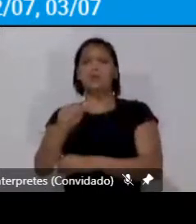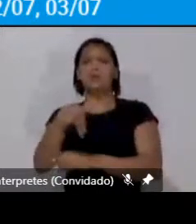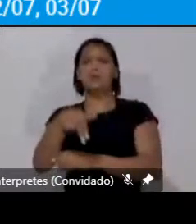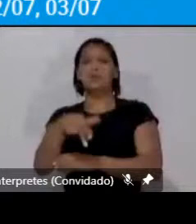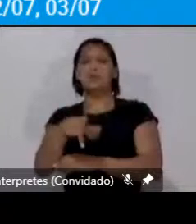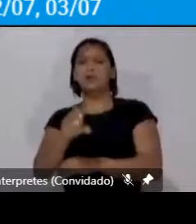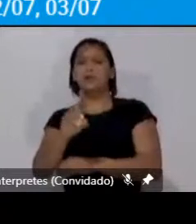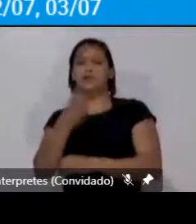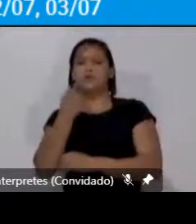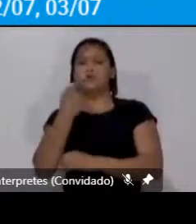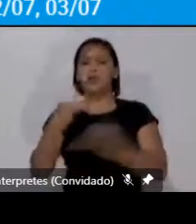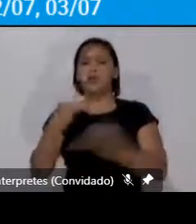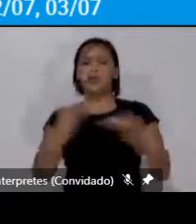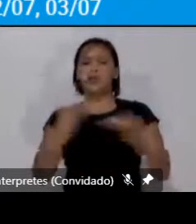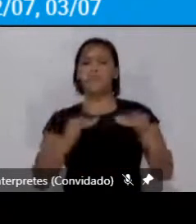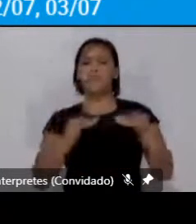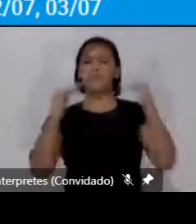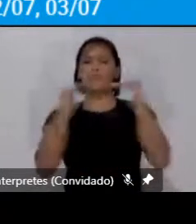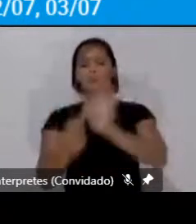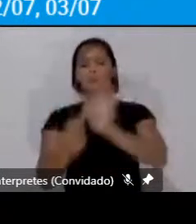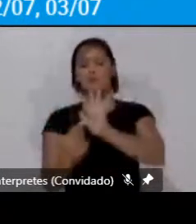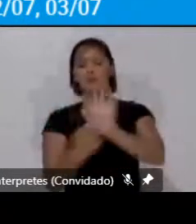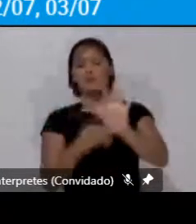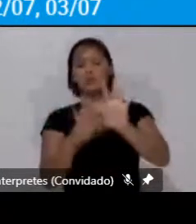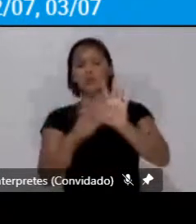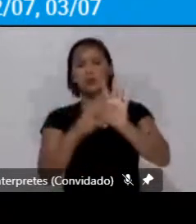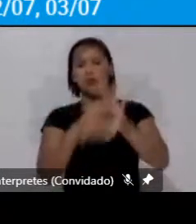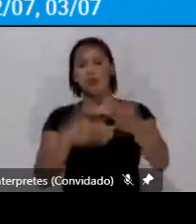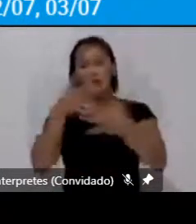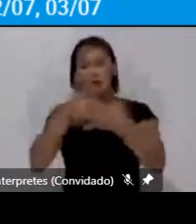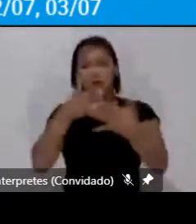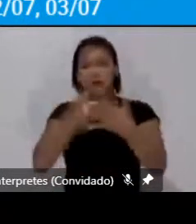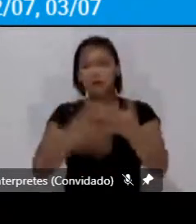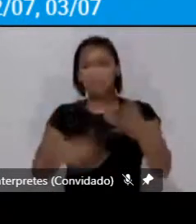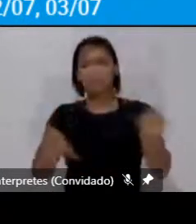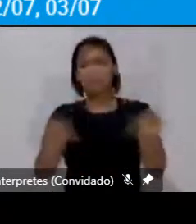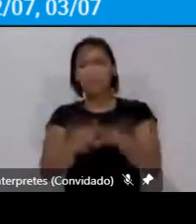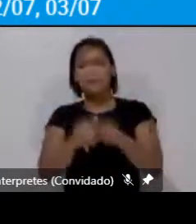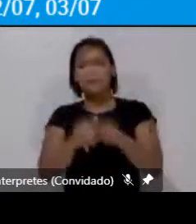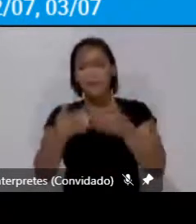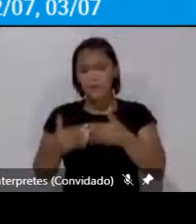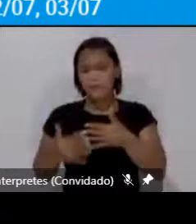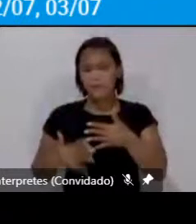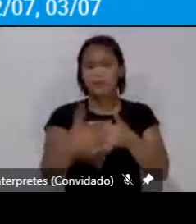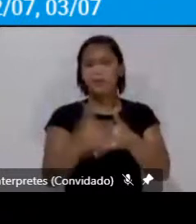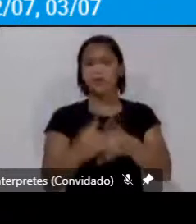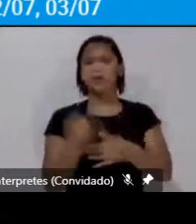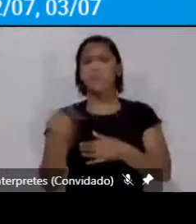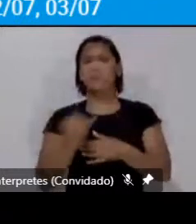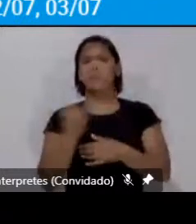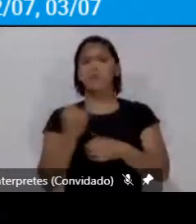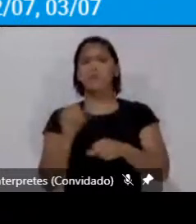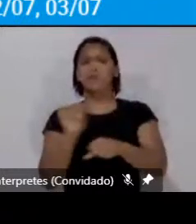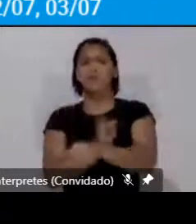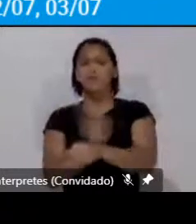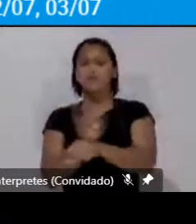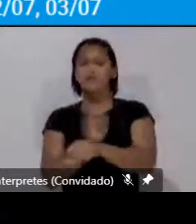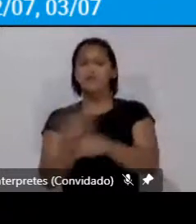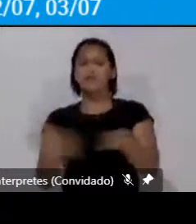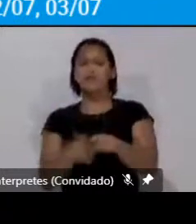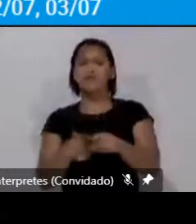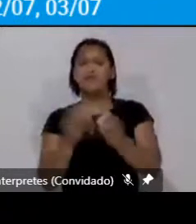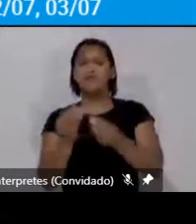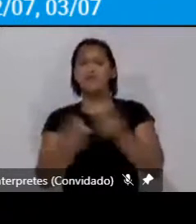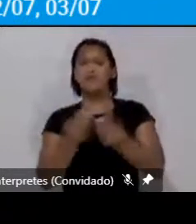estabelecer mostrar os limites de princípios fundamentais do planejamento de transporte como eles estão